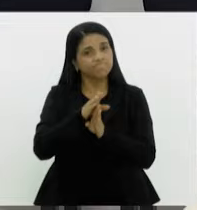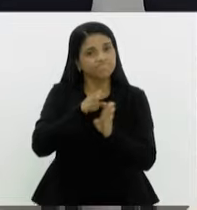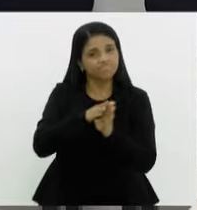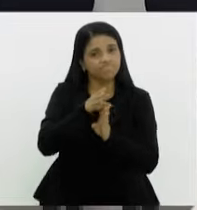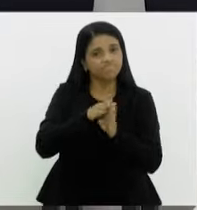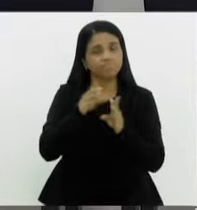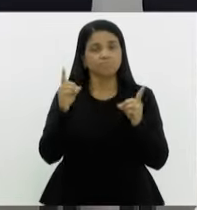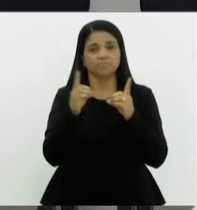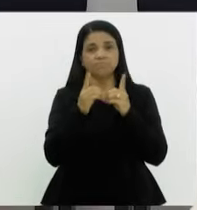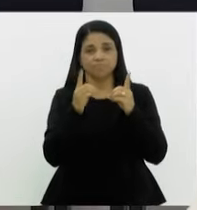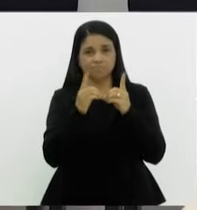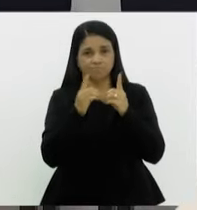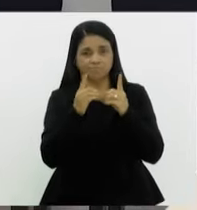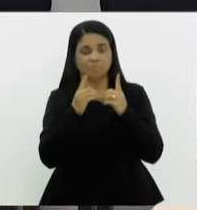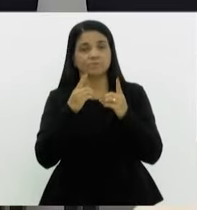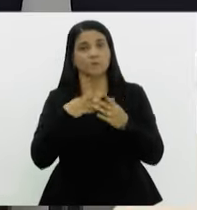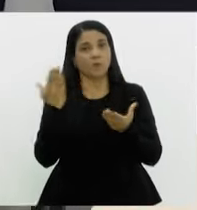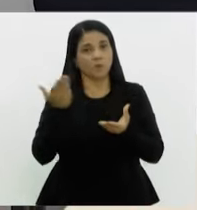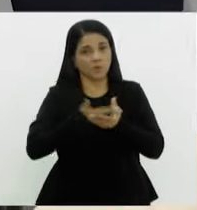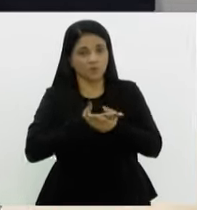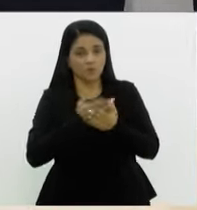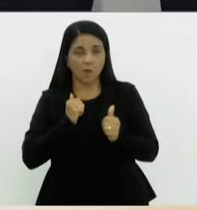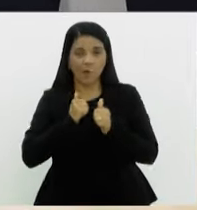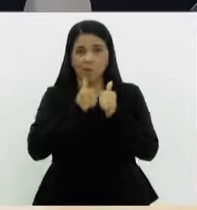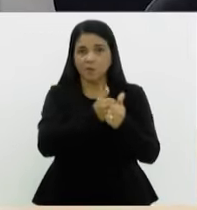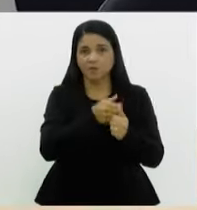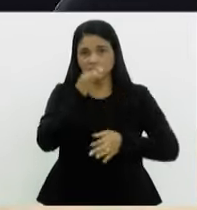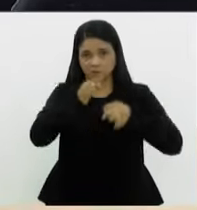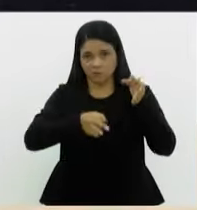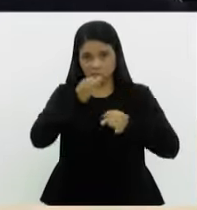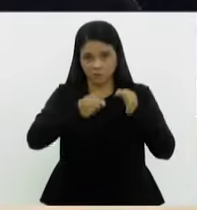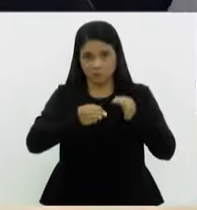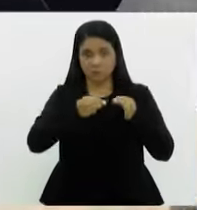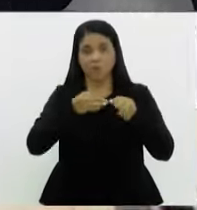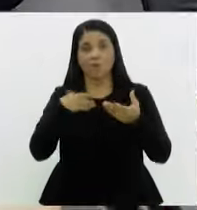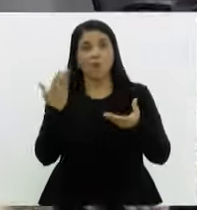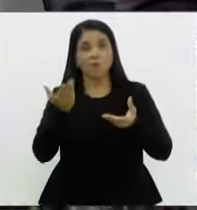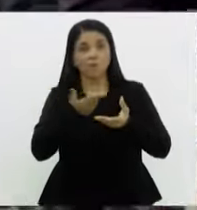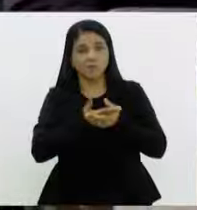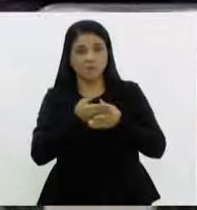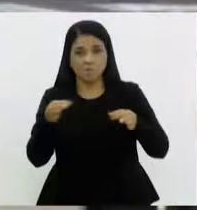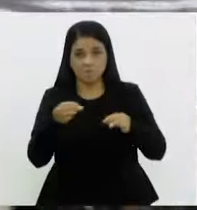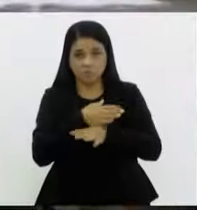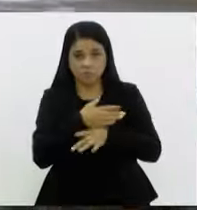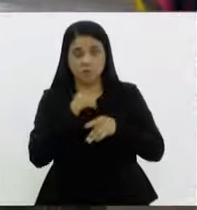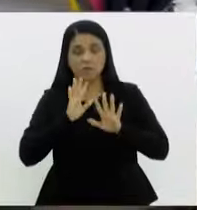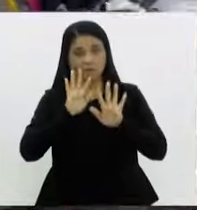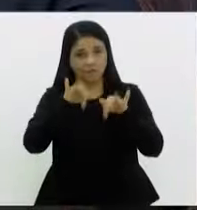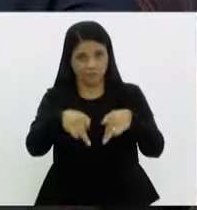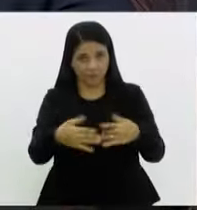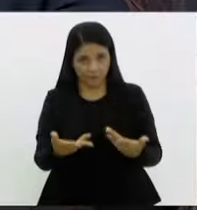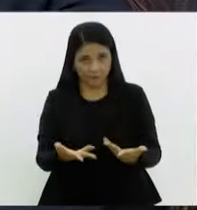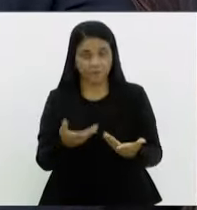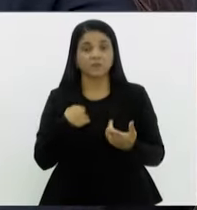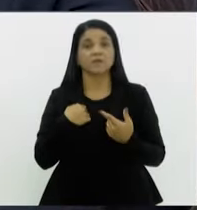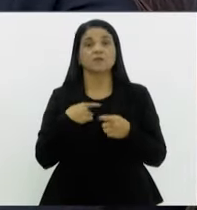assistência pré-processual e o acompanhamento judicial, quando o processo é instaurado, até sua conclusão.